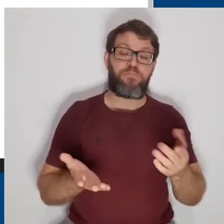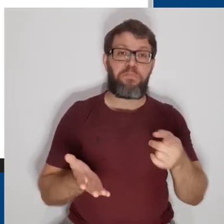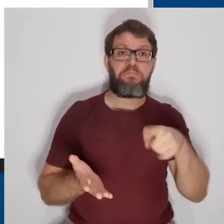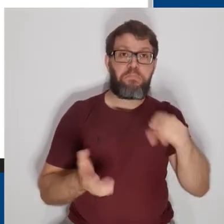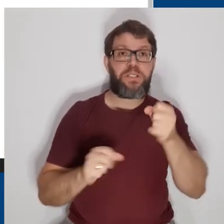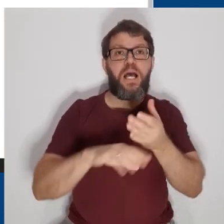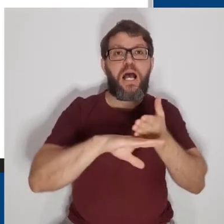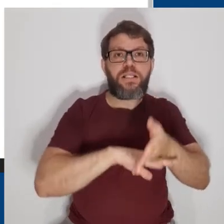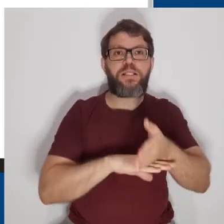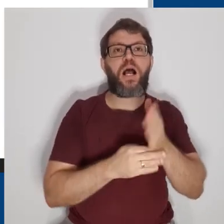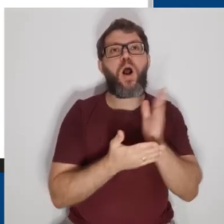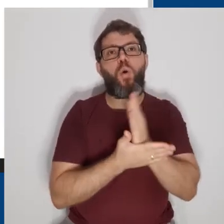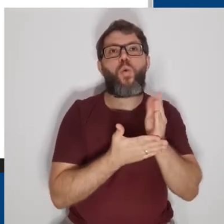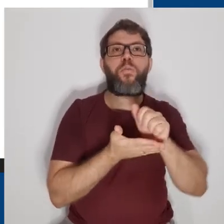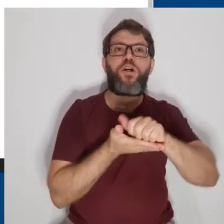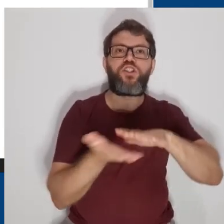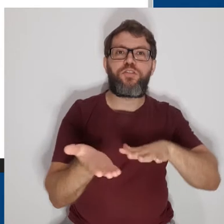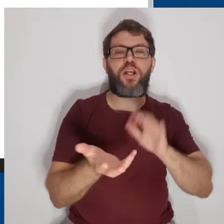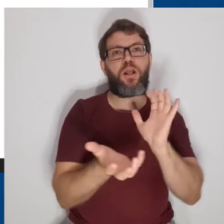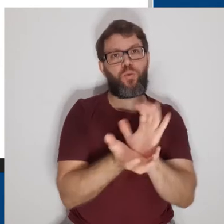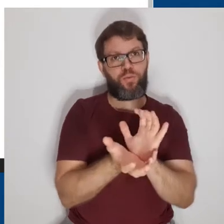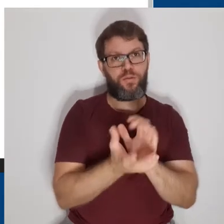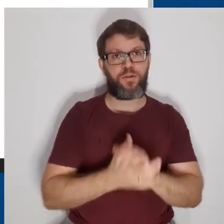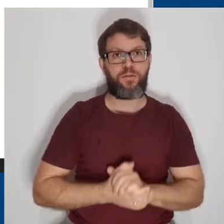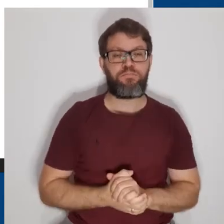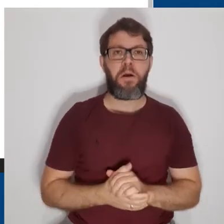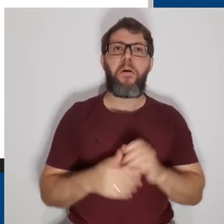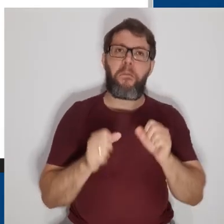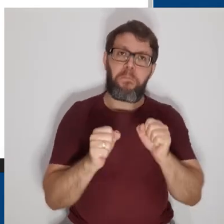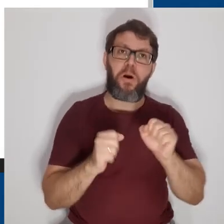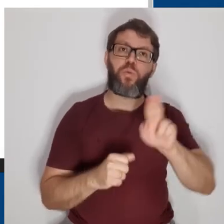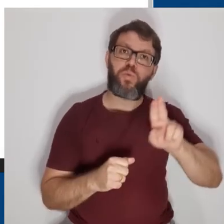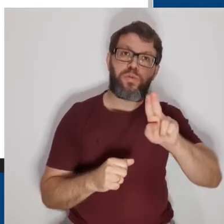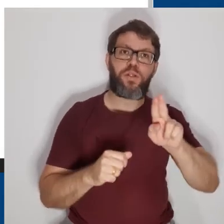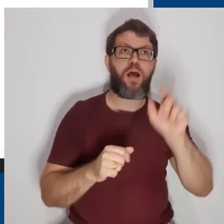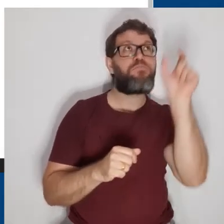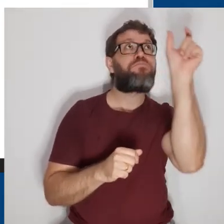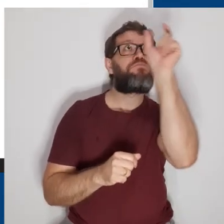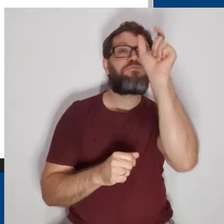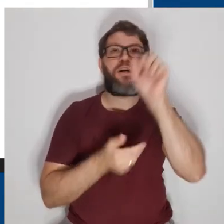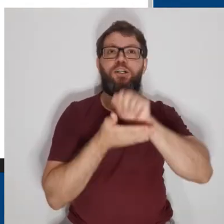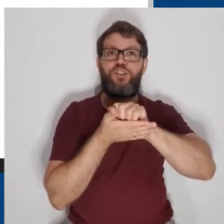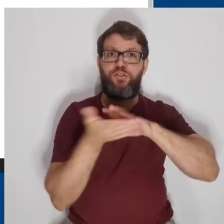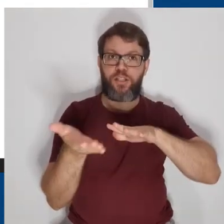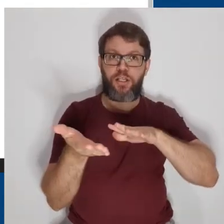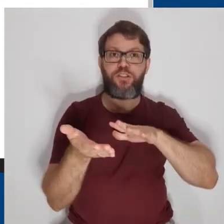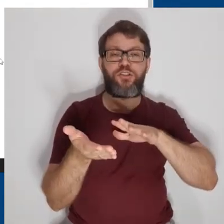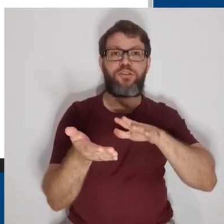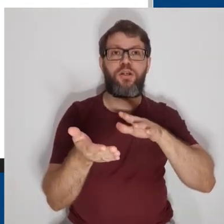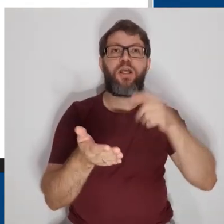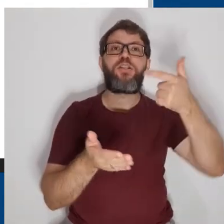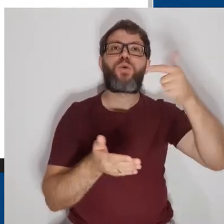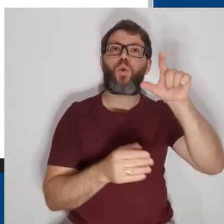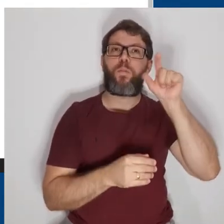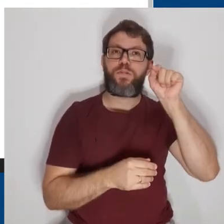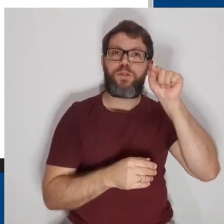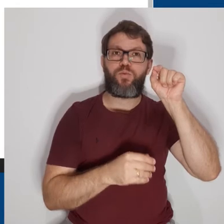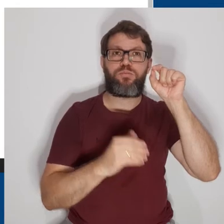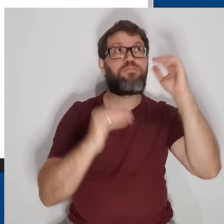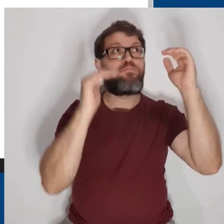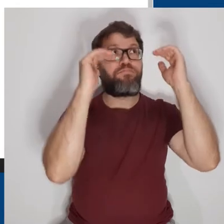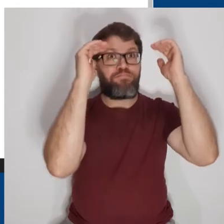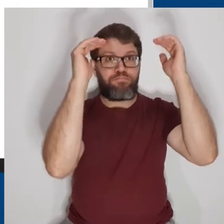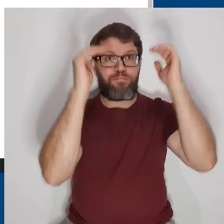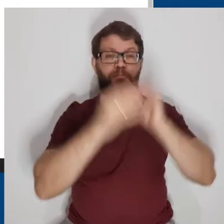acessar alguma atividade dessa turma. Podemos utilizar a aba de Atividades, a segunda opção do menu superior,